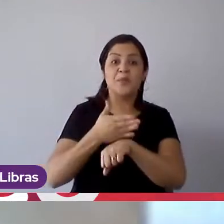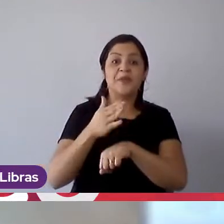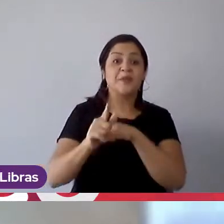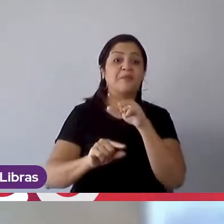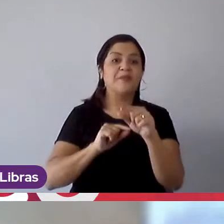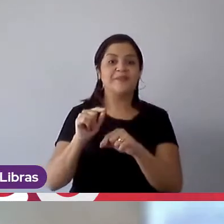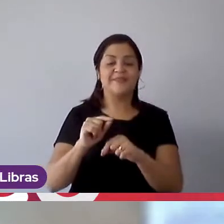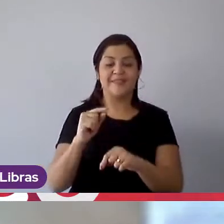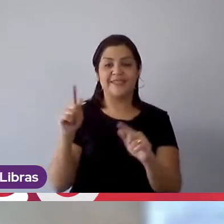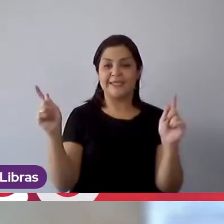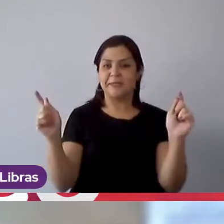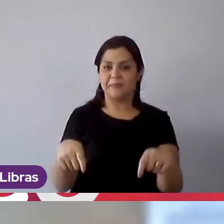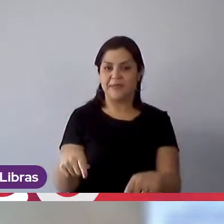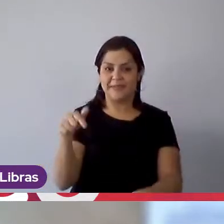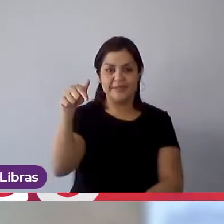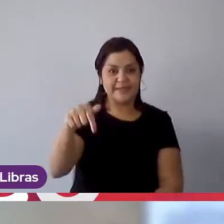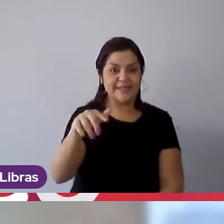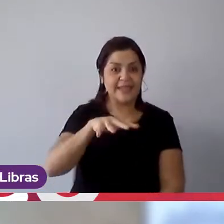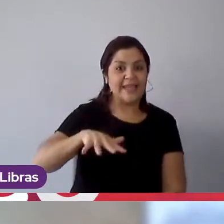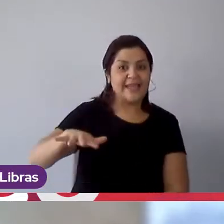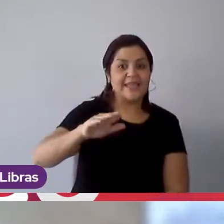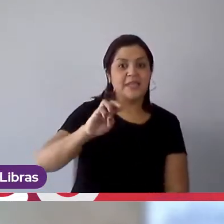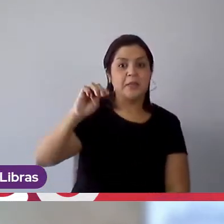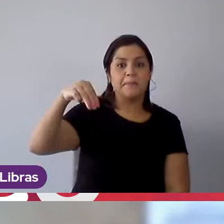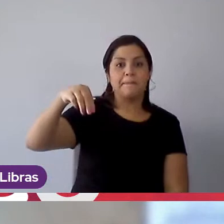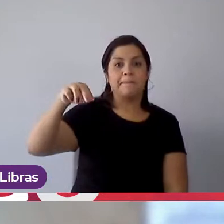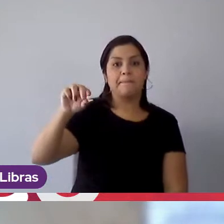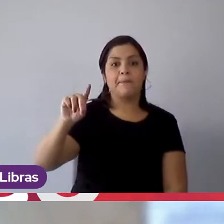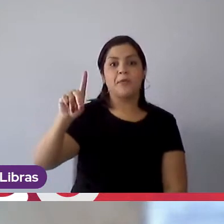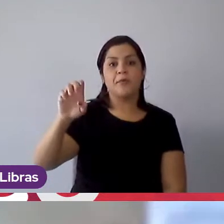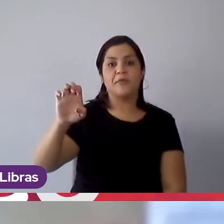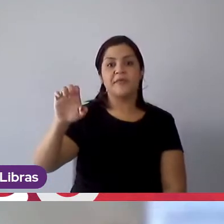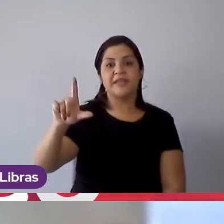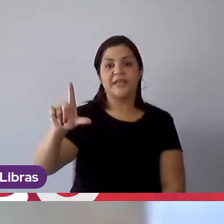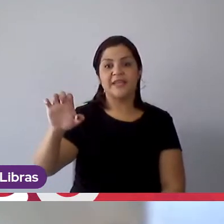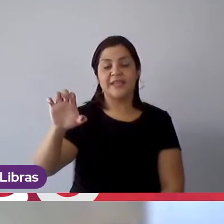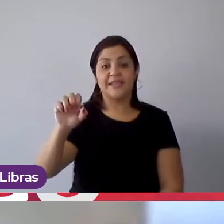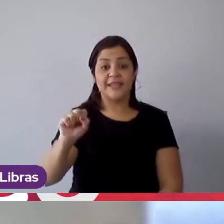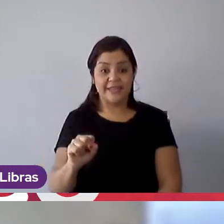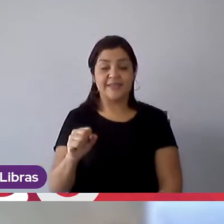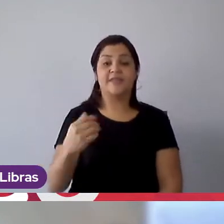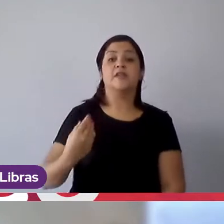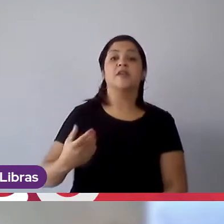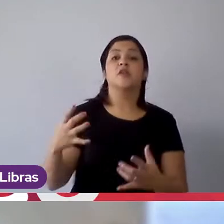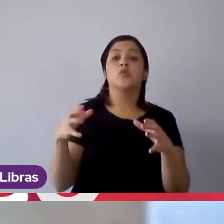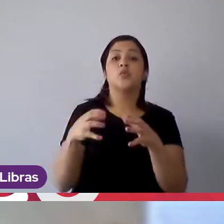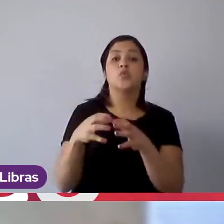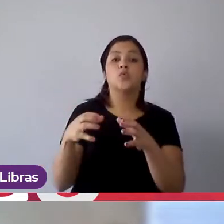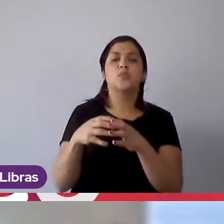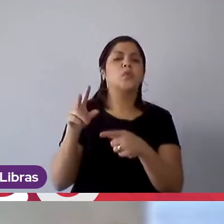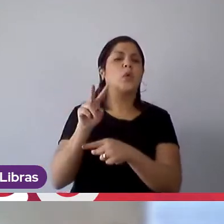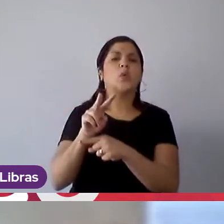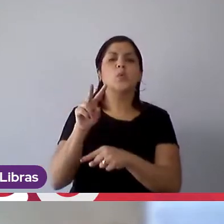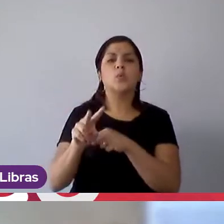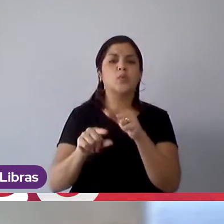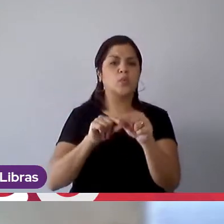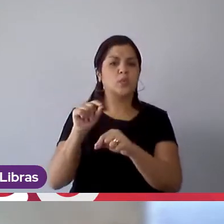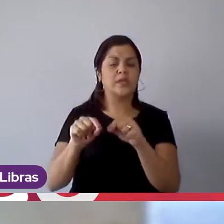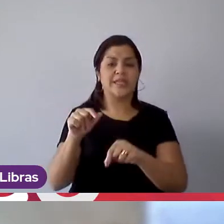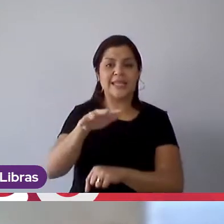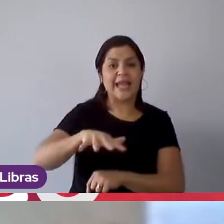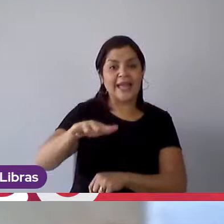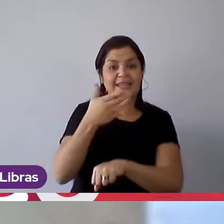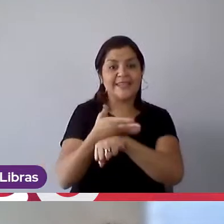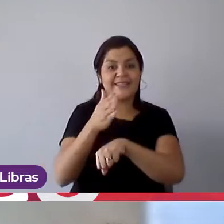talentos aqui na Mondelez. Então, eu junto com a minha equipe, a gente cuida do programa de